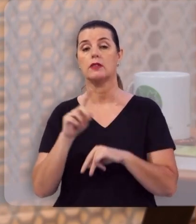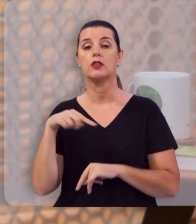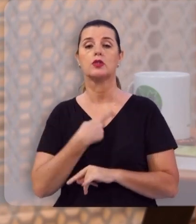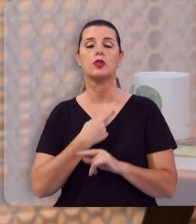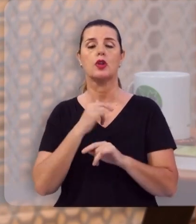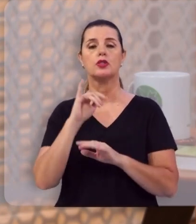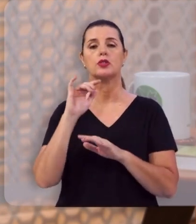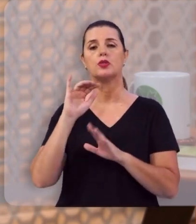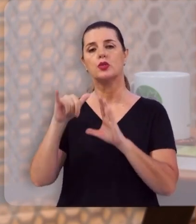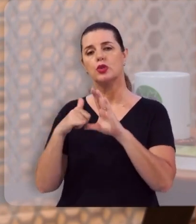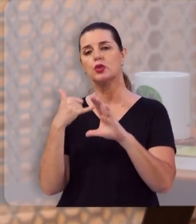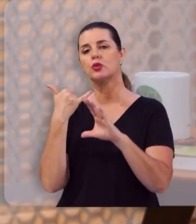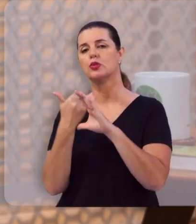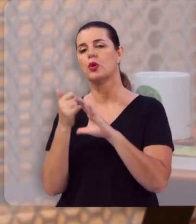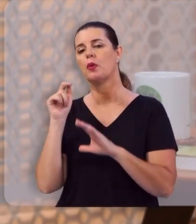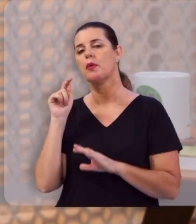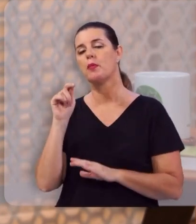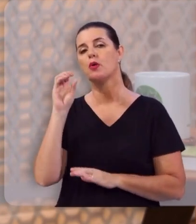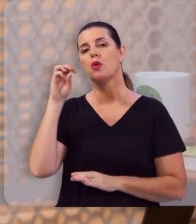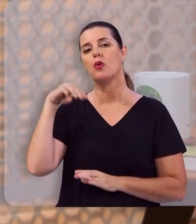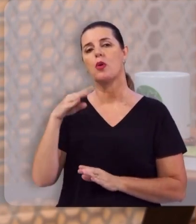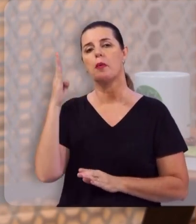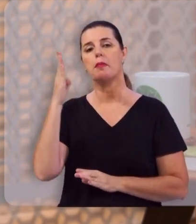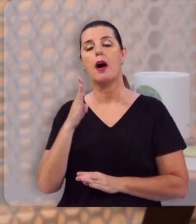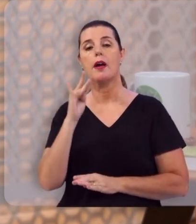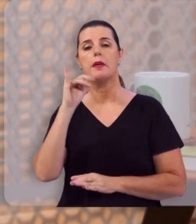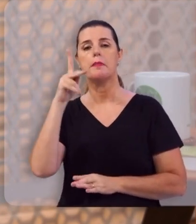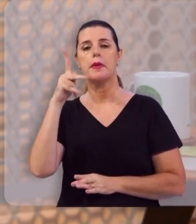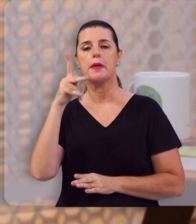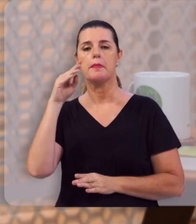meio do nosso youtube.com.br